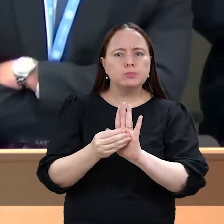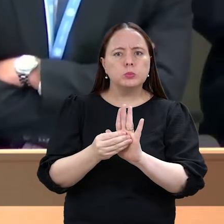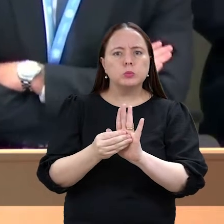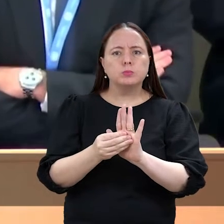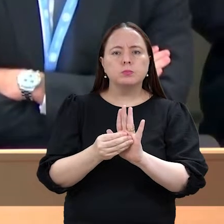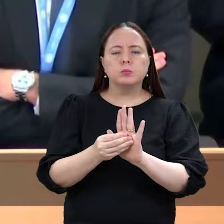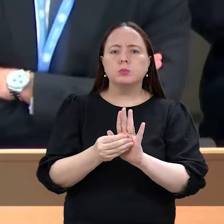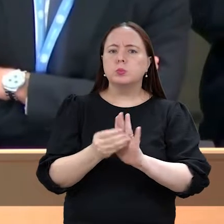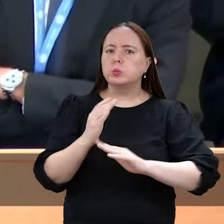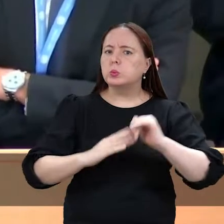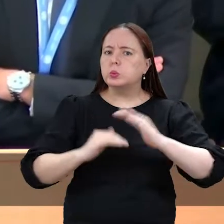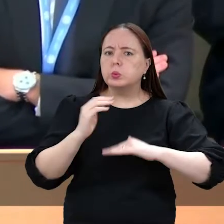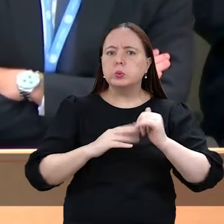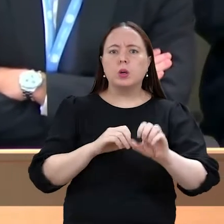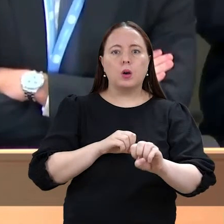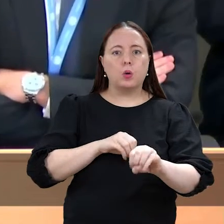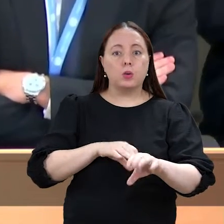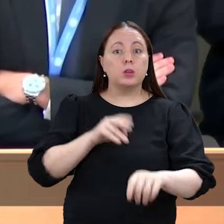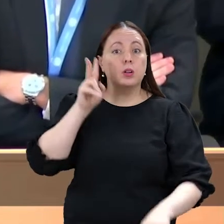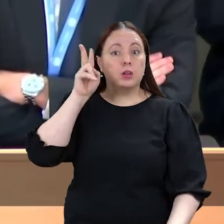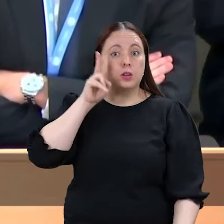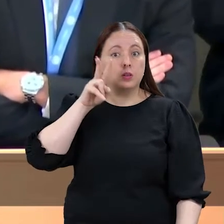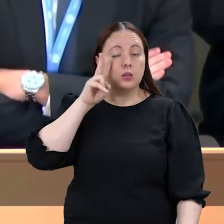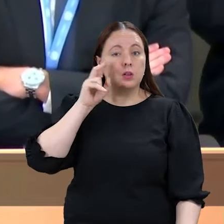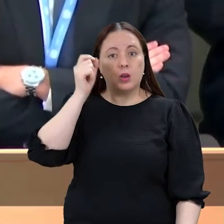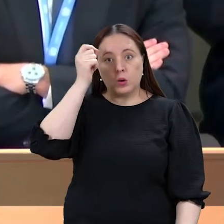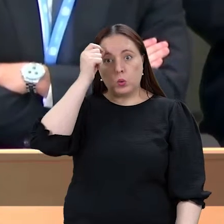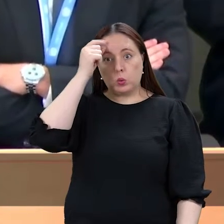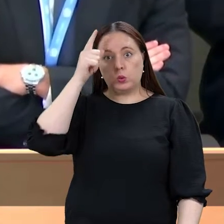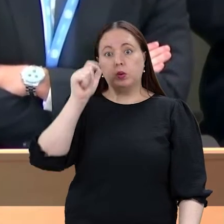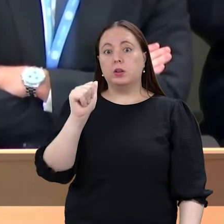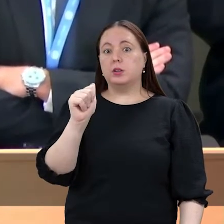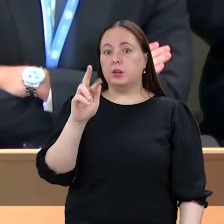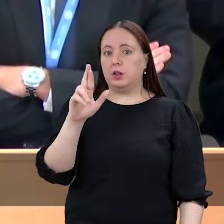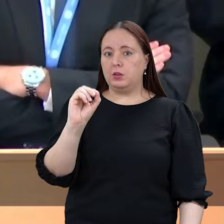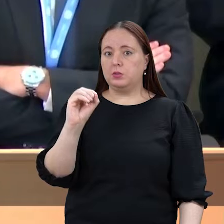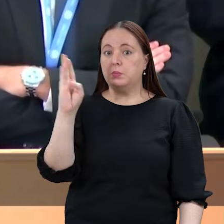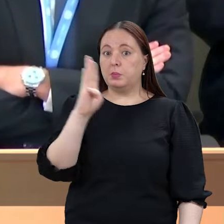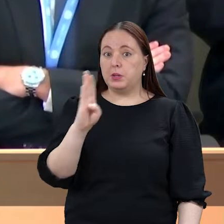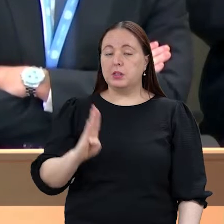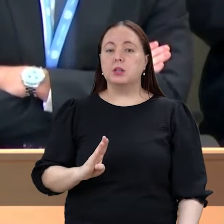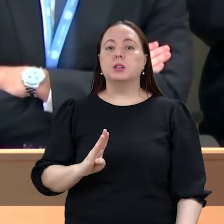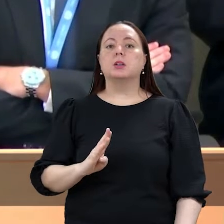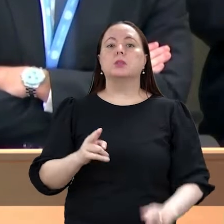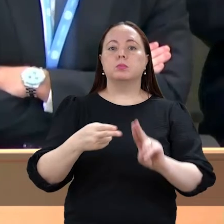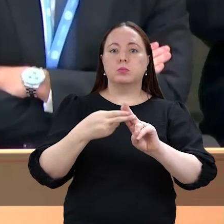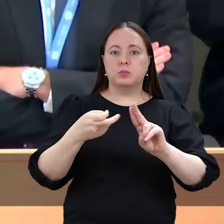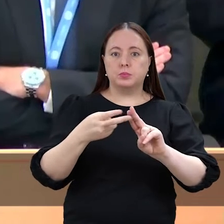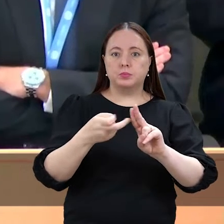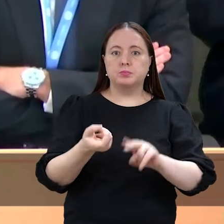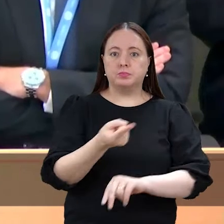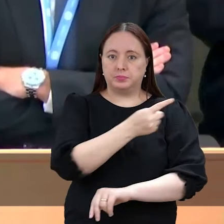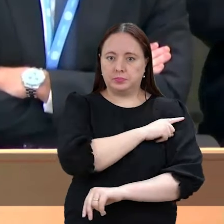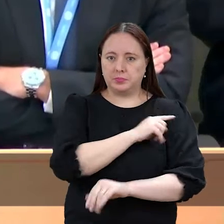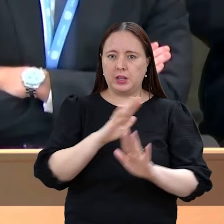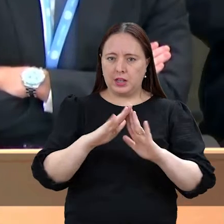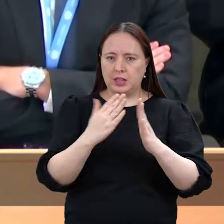forma qualificada o ensino da história e cultura afro-brasileira e indígena na educação básica.